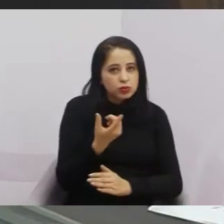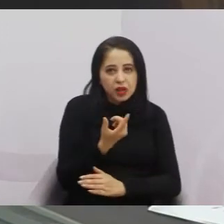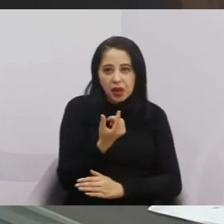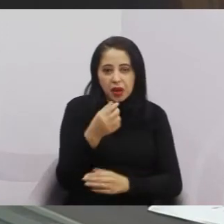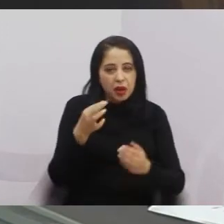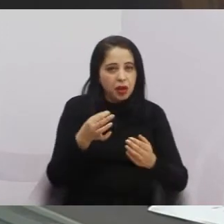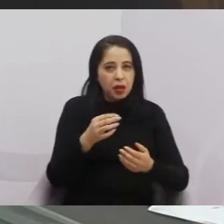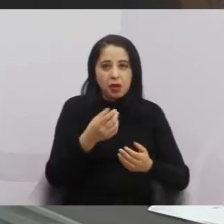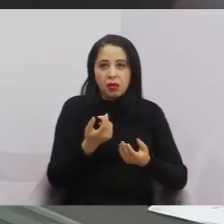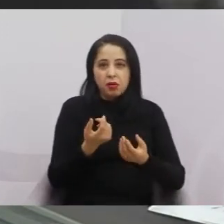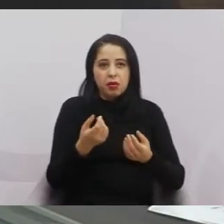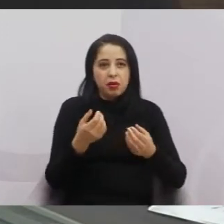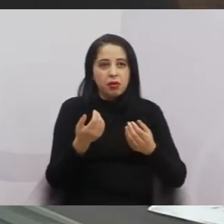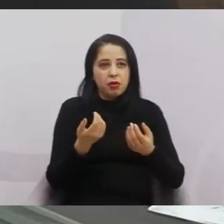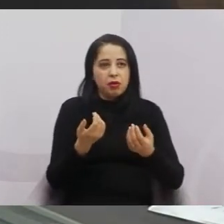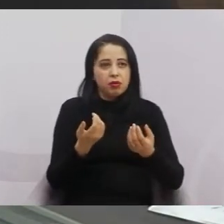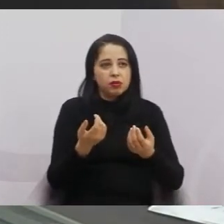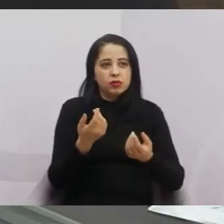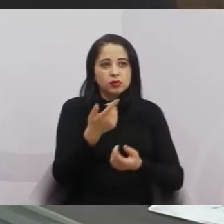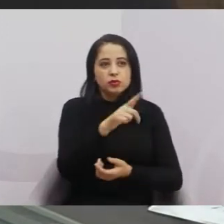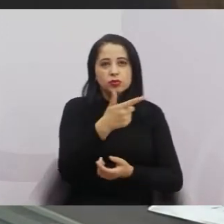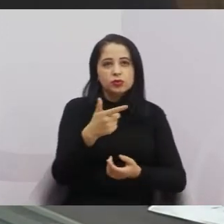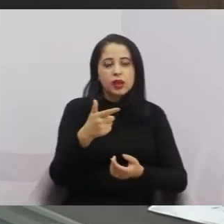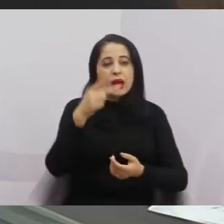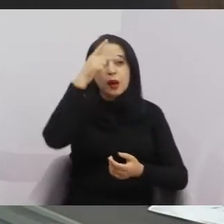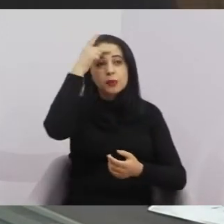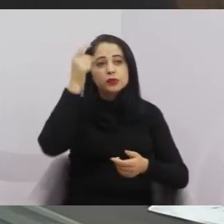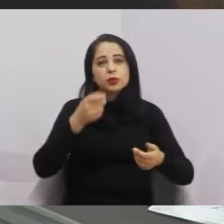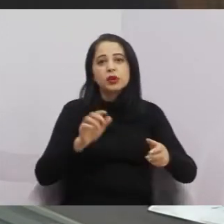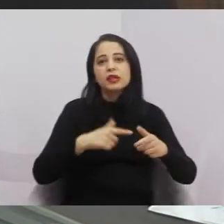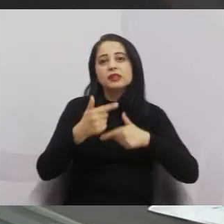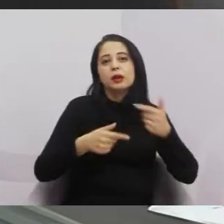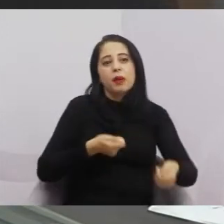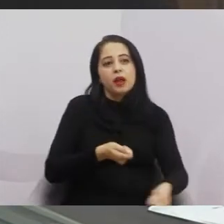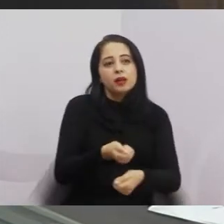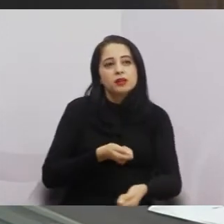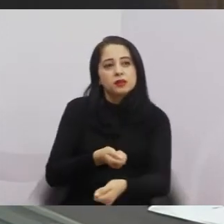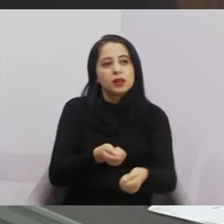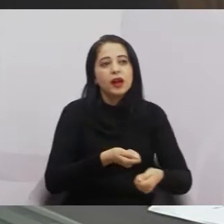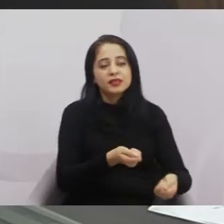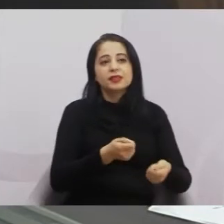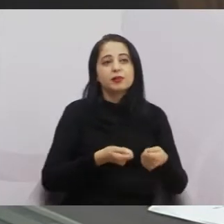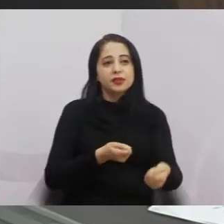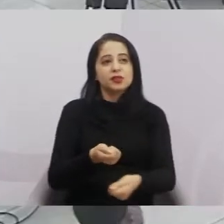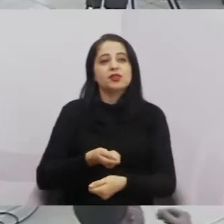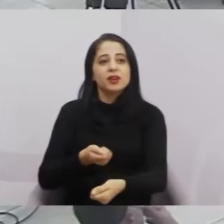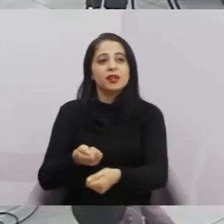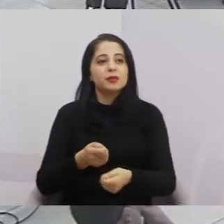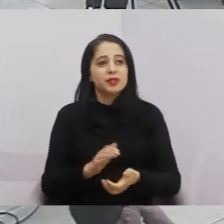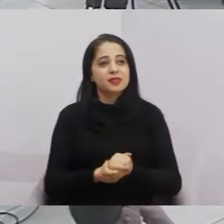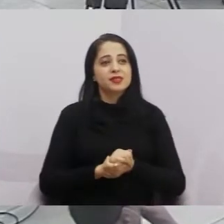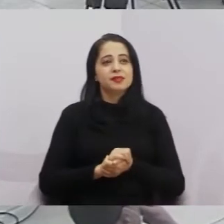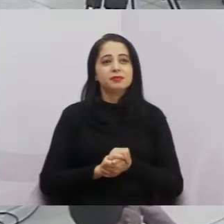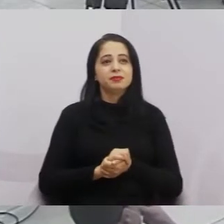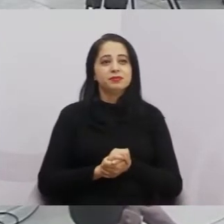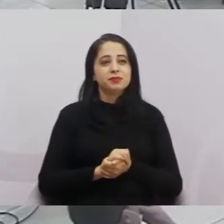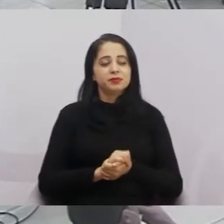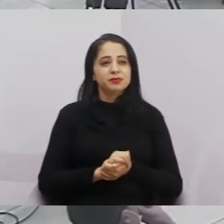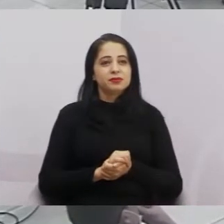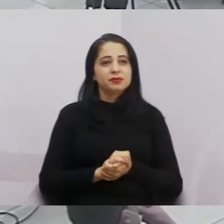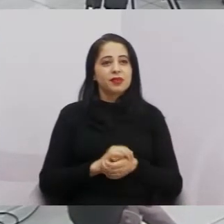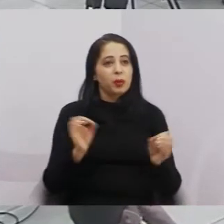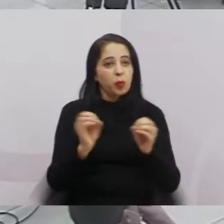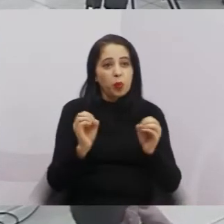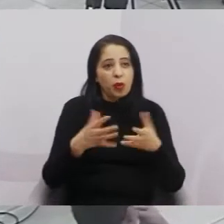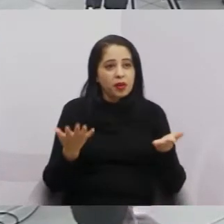aqui, não sei, pessoal de copa, limpeza. Não, não, tem horário já combinado, não está pagando hora